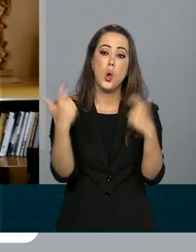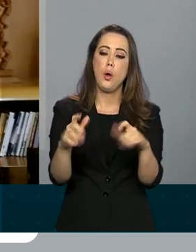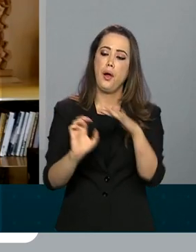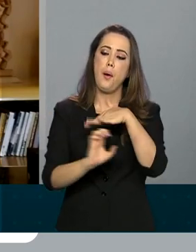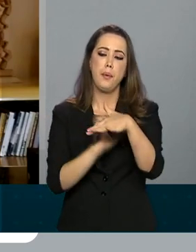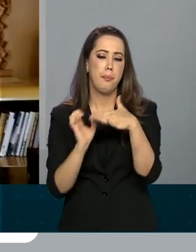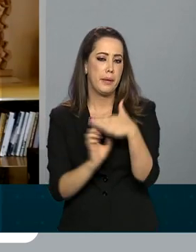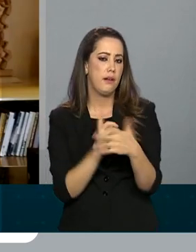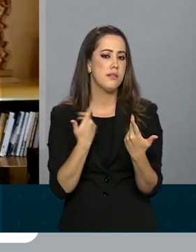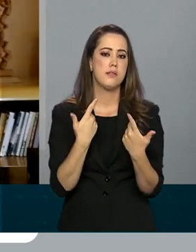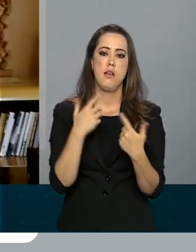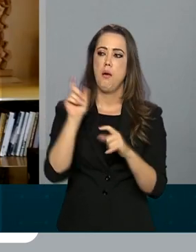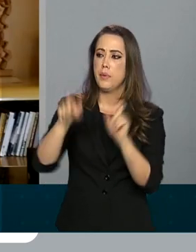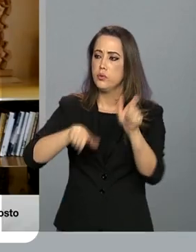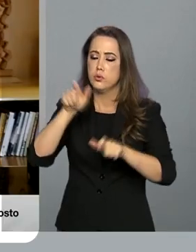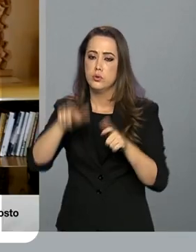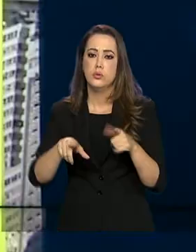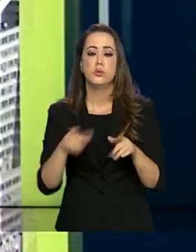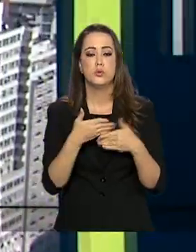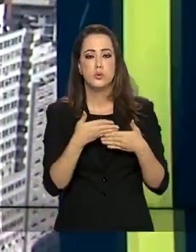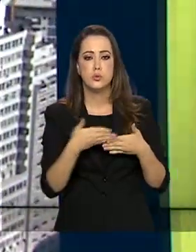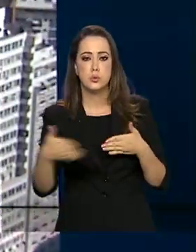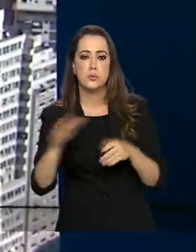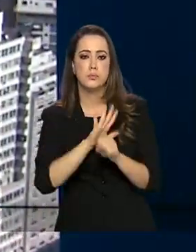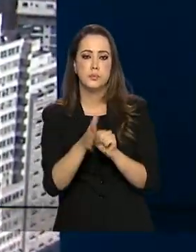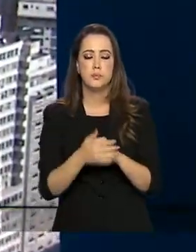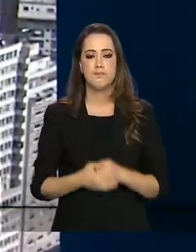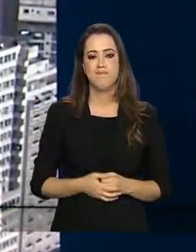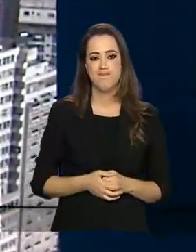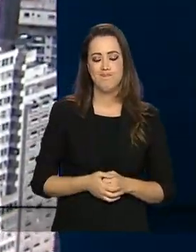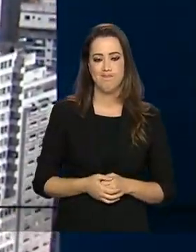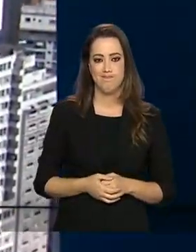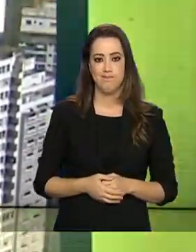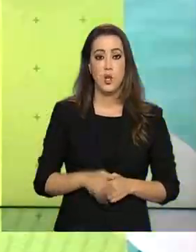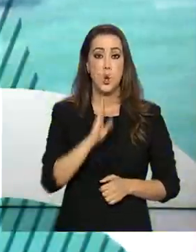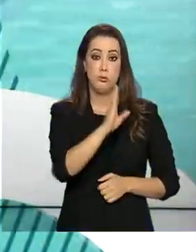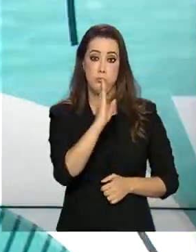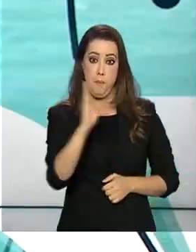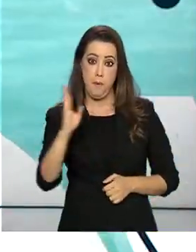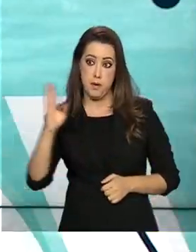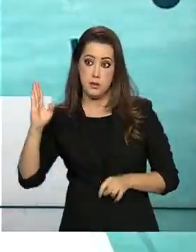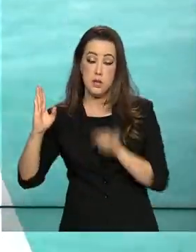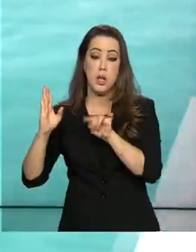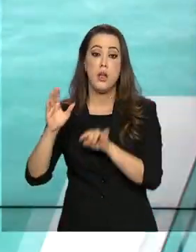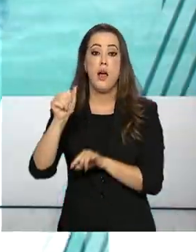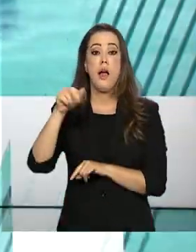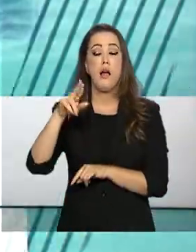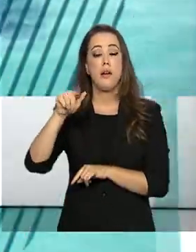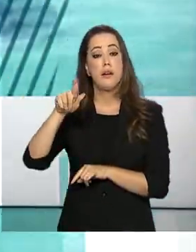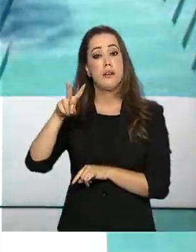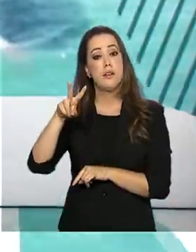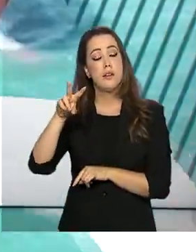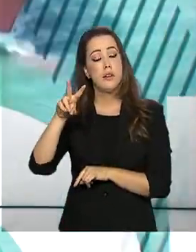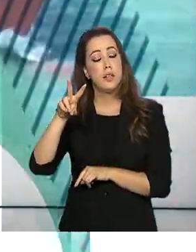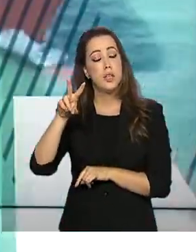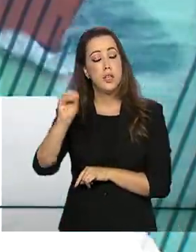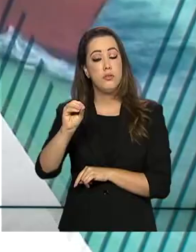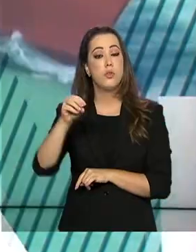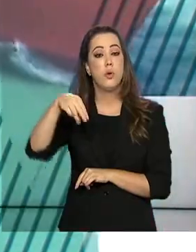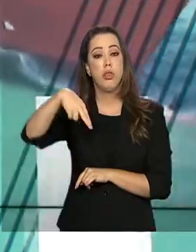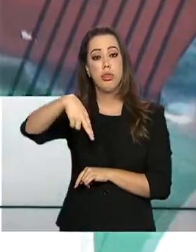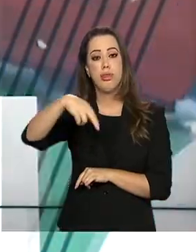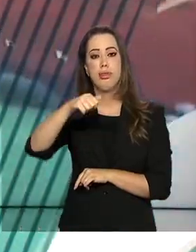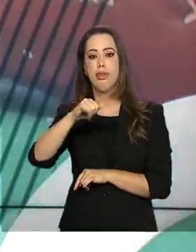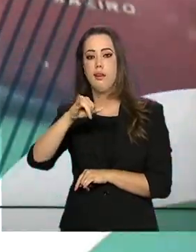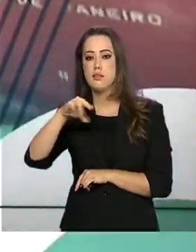durante o período da pandemia. O Arquivo Nacional abriu hoje consulta pública sobre a política de gestão